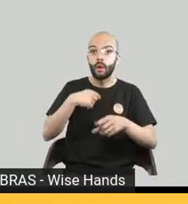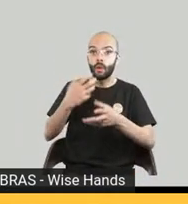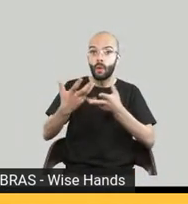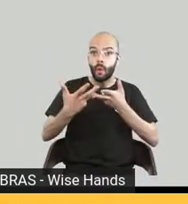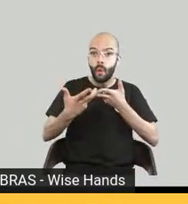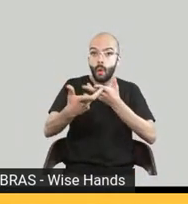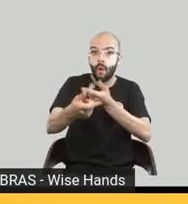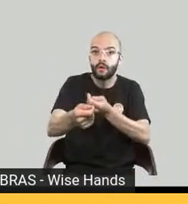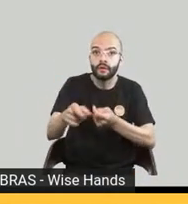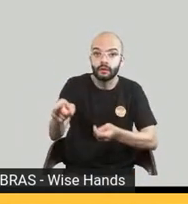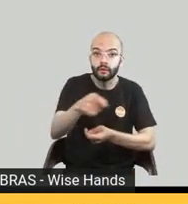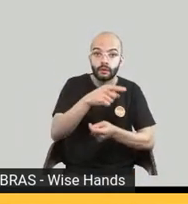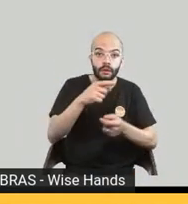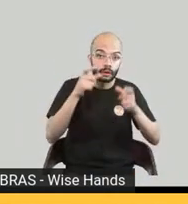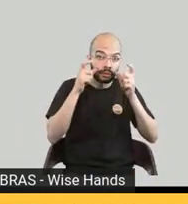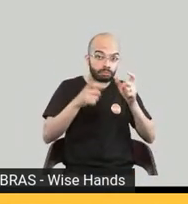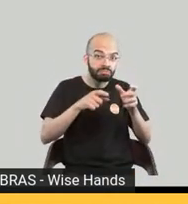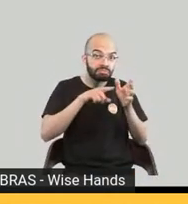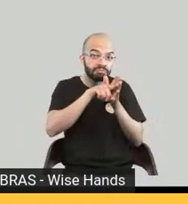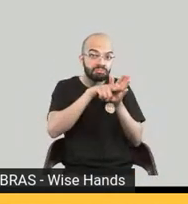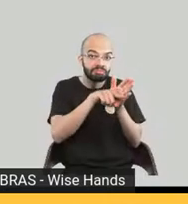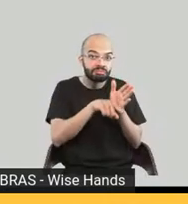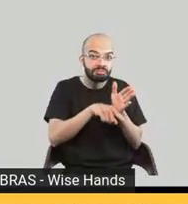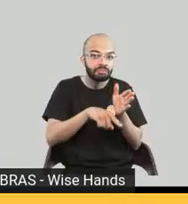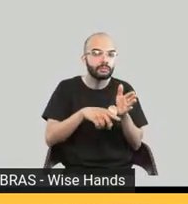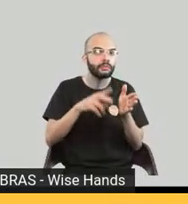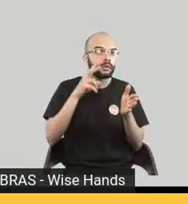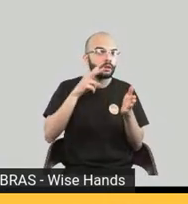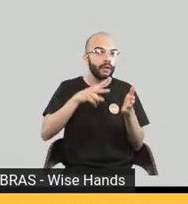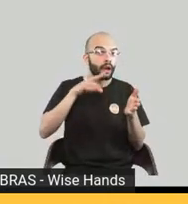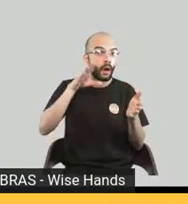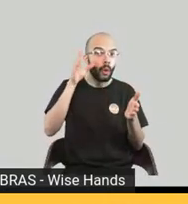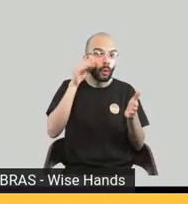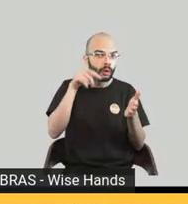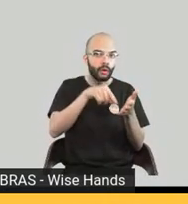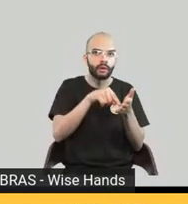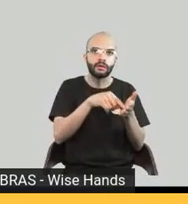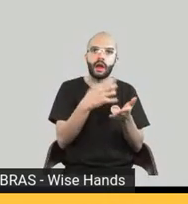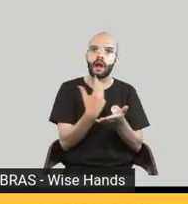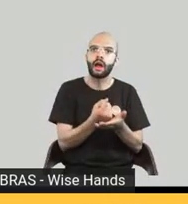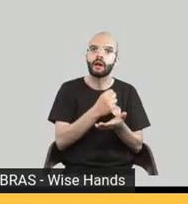entrar em contato depois com a gente e dizer como é que foi essa experiência obrigada